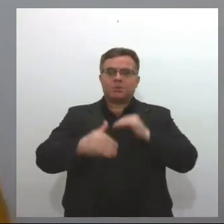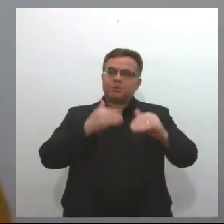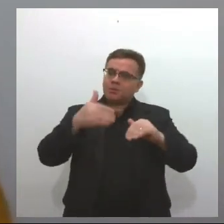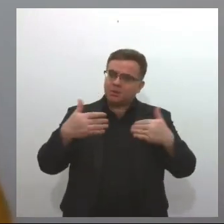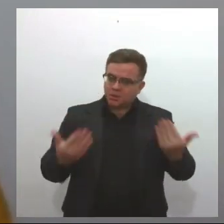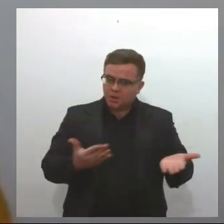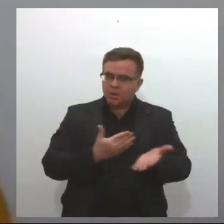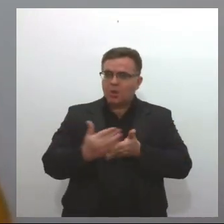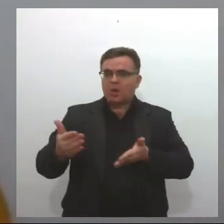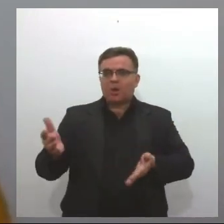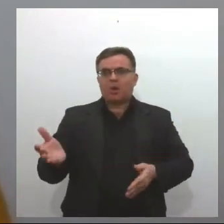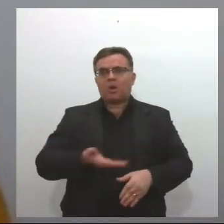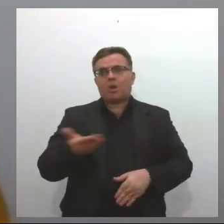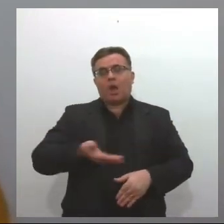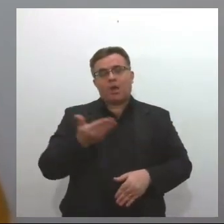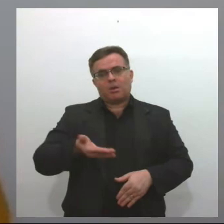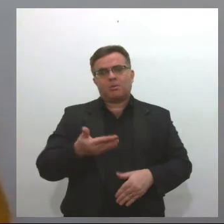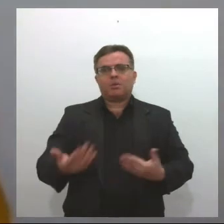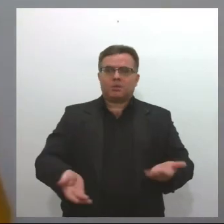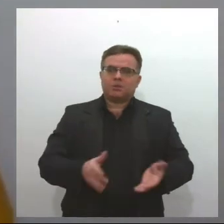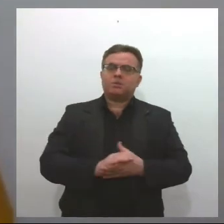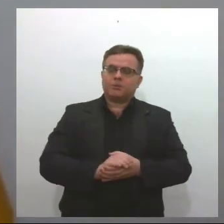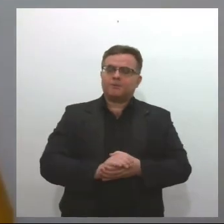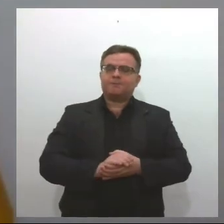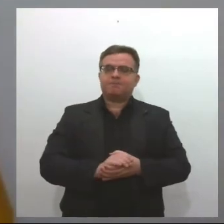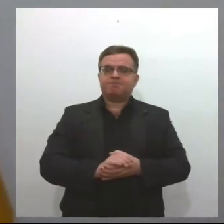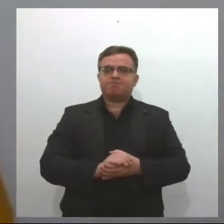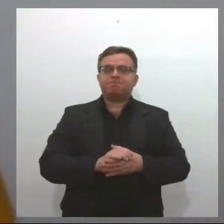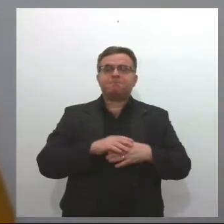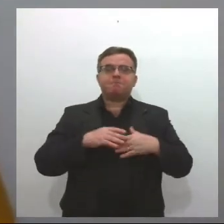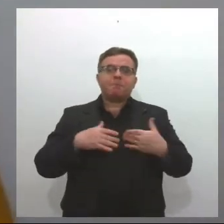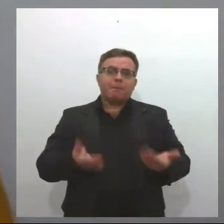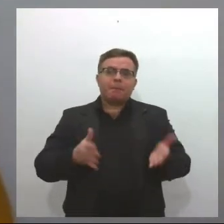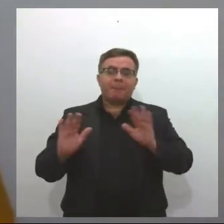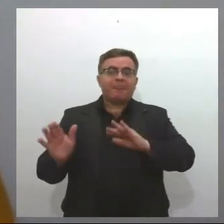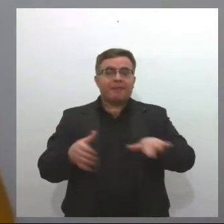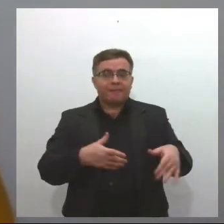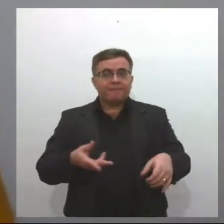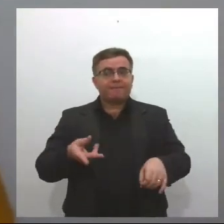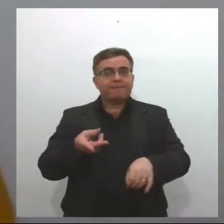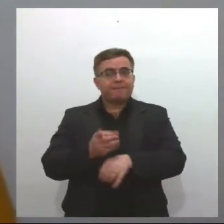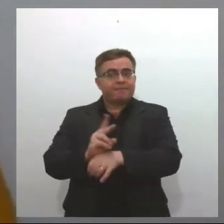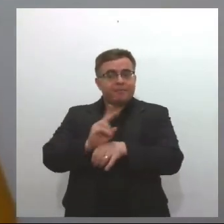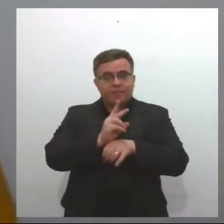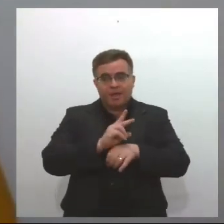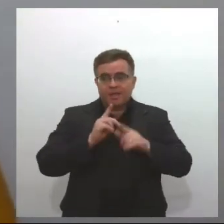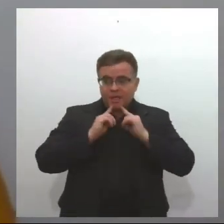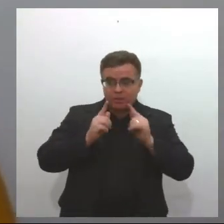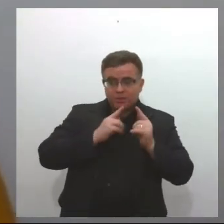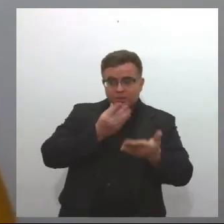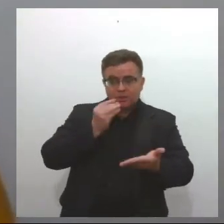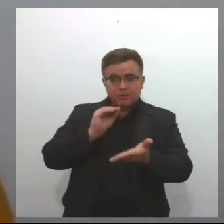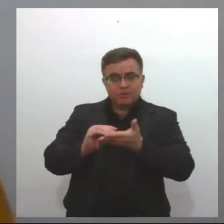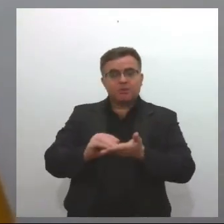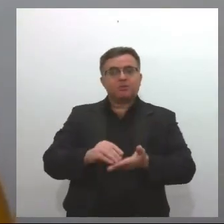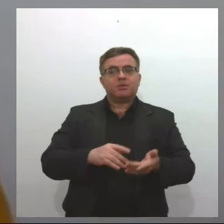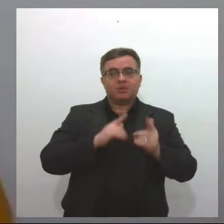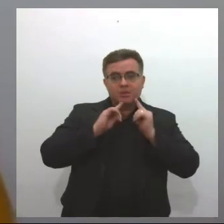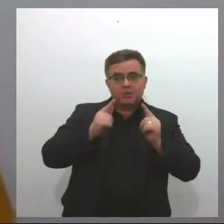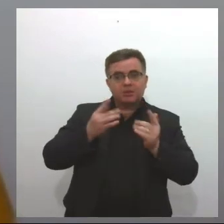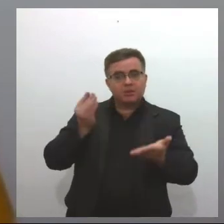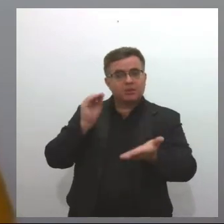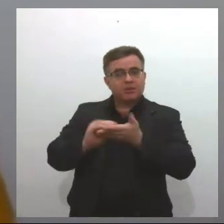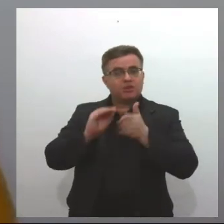para que a gente agilize o processo. Quanto às fiscalizações de denúncia, toda denúncia recebida pela Vigilância